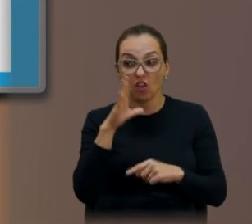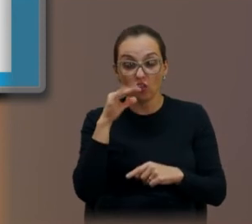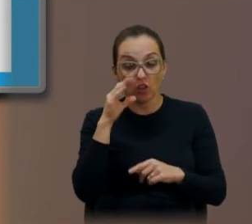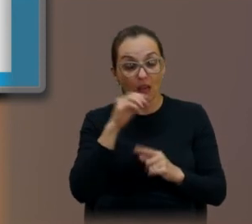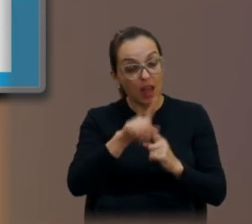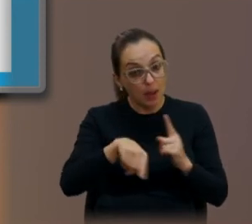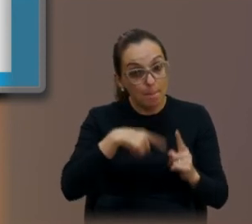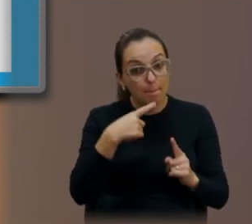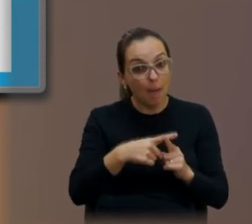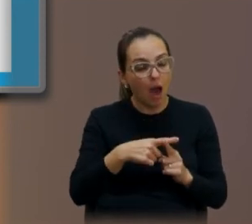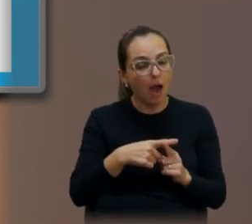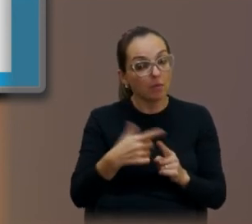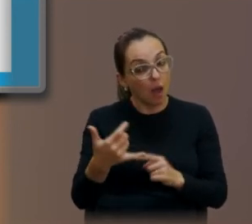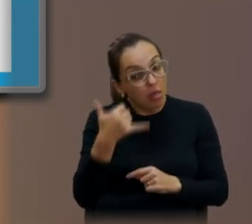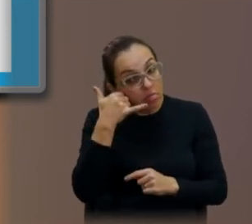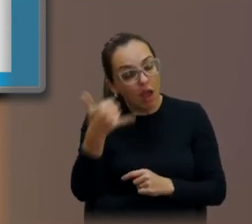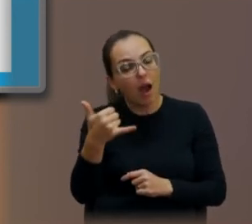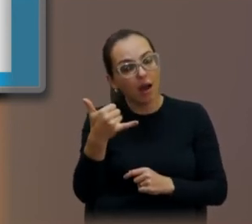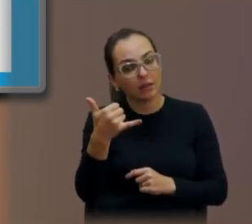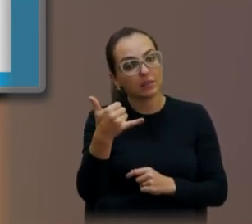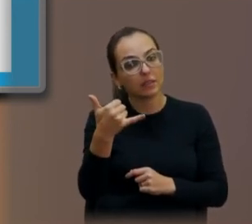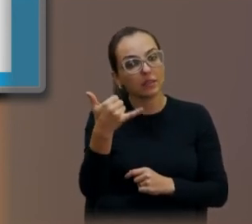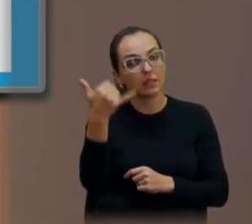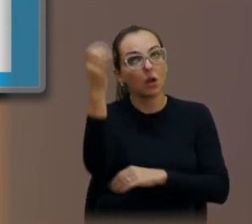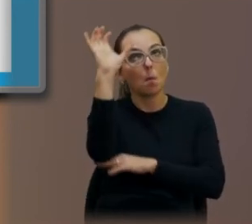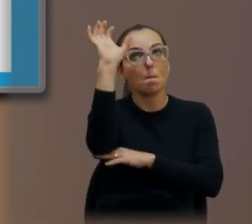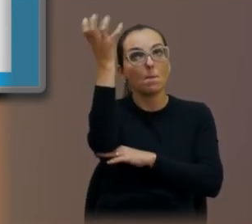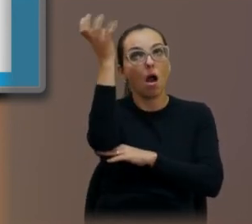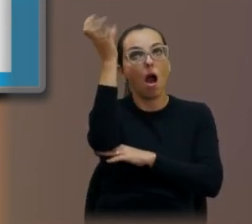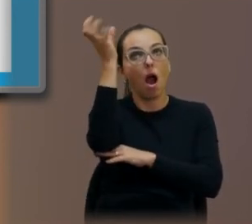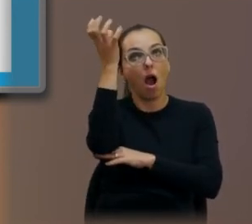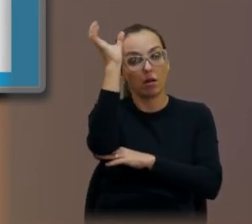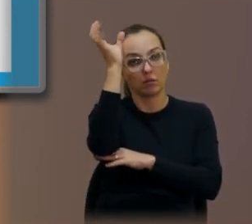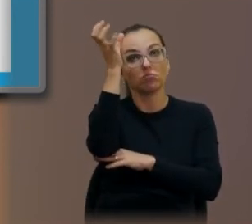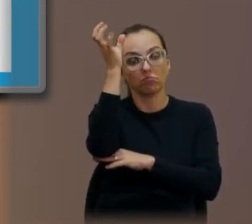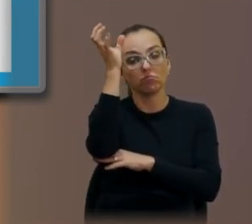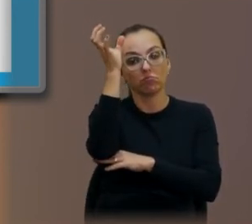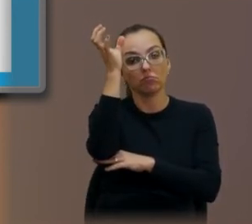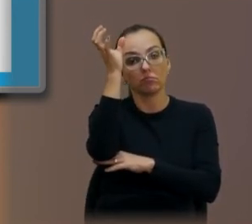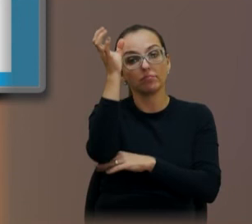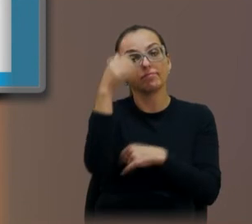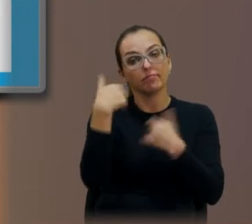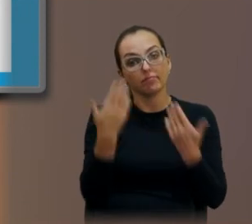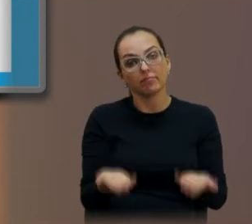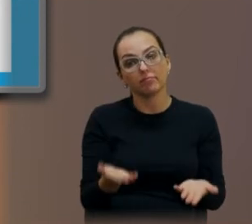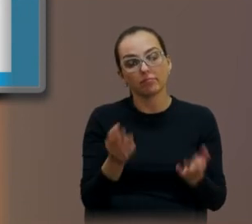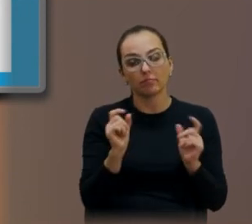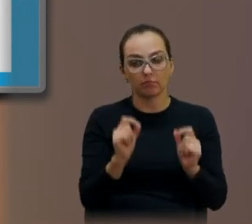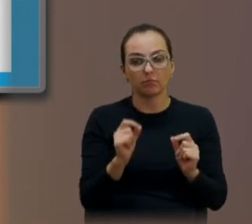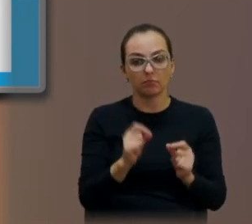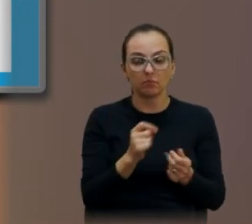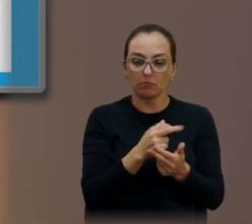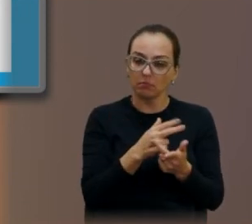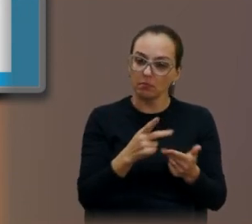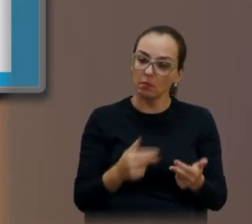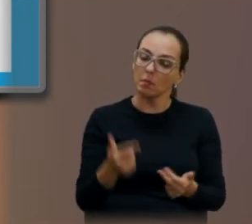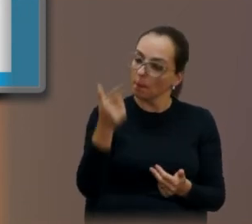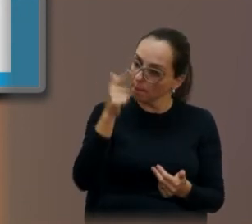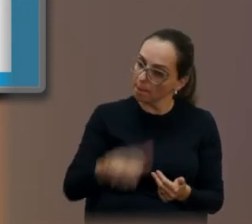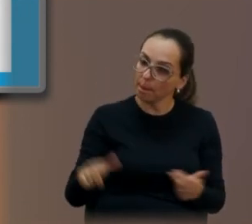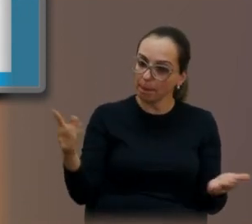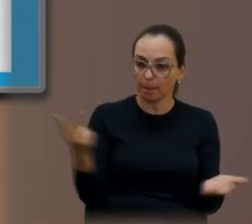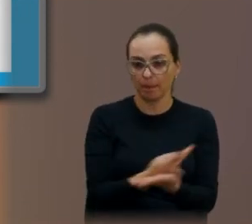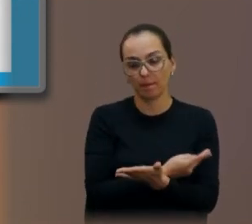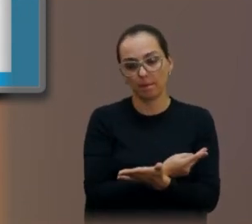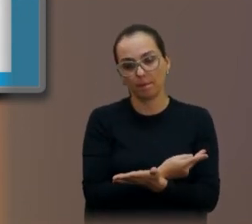trocar lâmpada queimada num poste. Então, alguma coisa continua errada